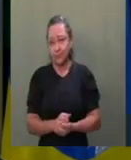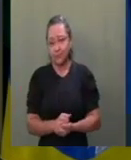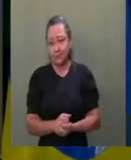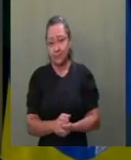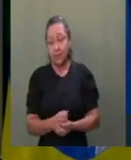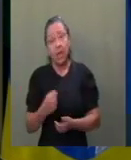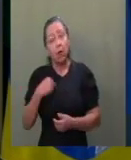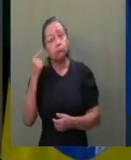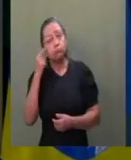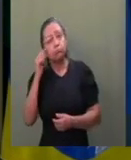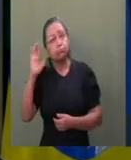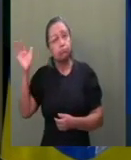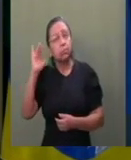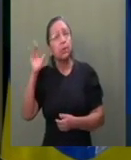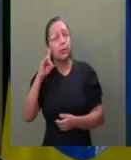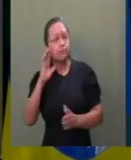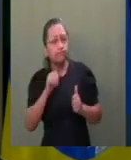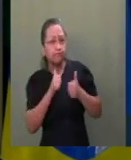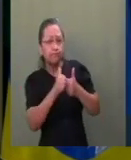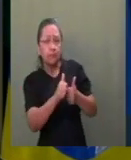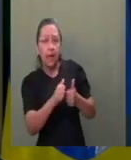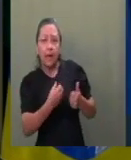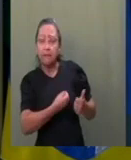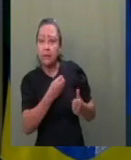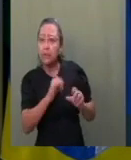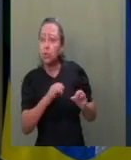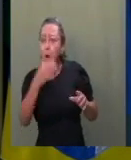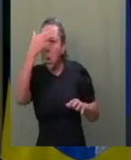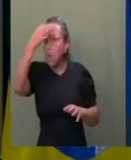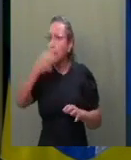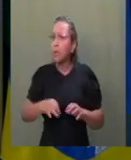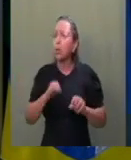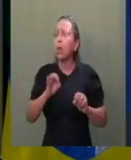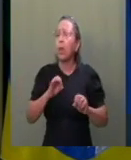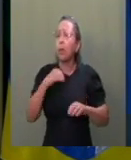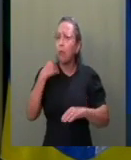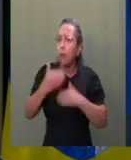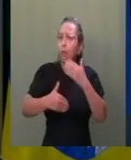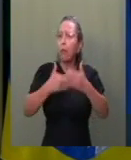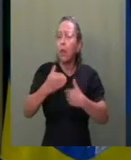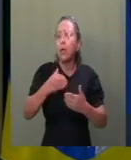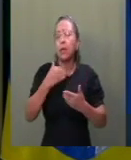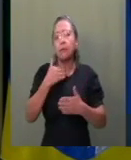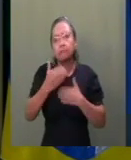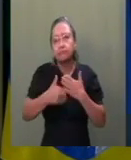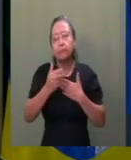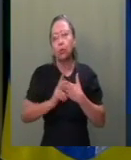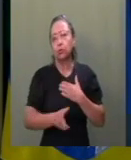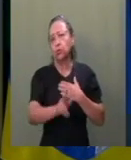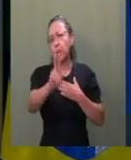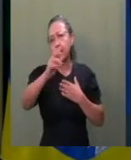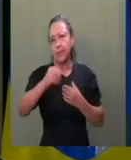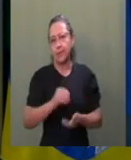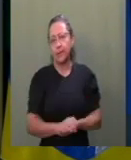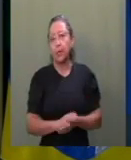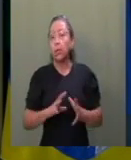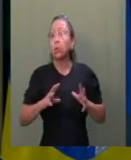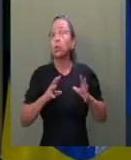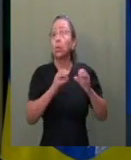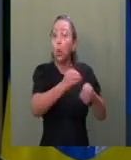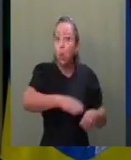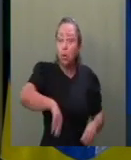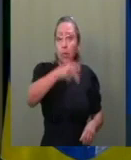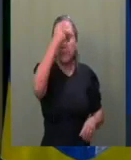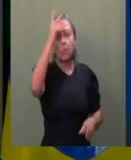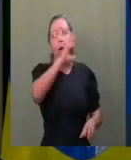Penso que cumprir a vida seja simplesmente compreender a marcha e ir tocando em frente. Todo mundo ama,